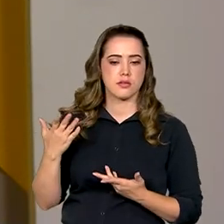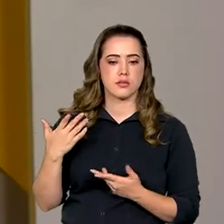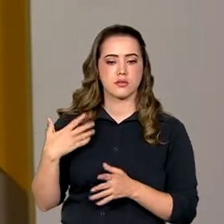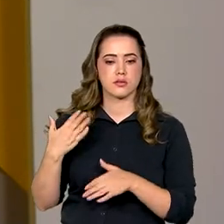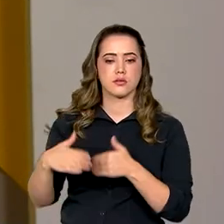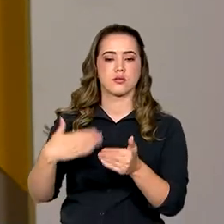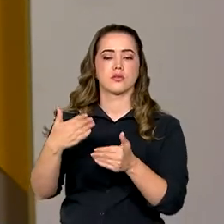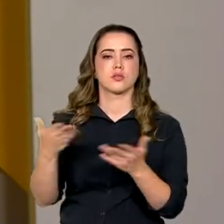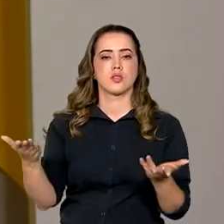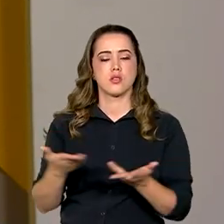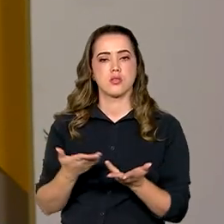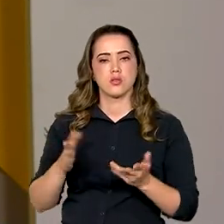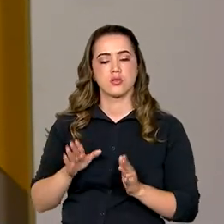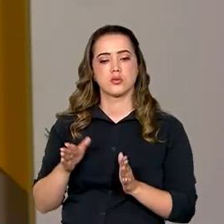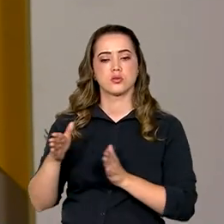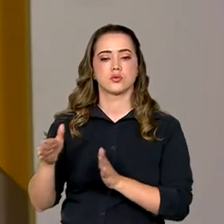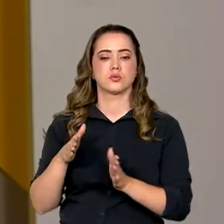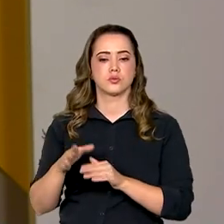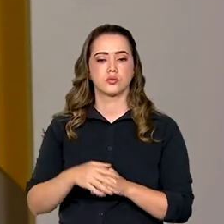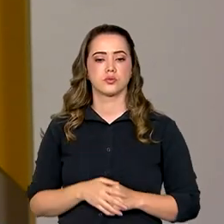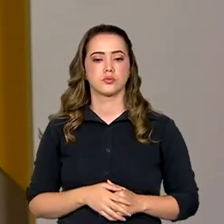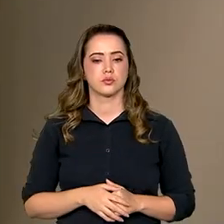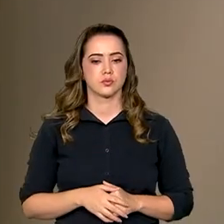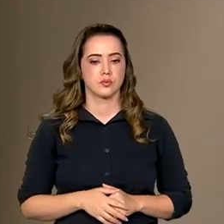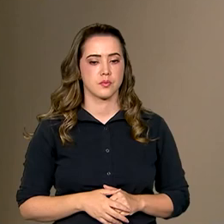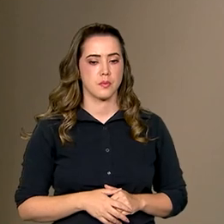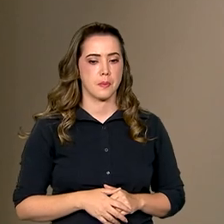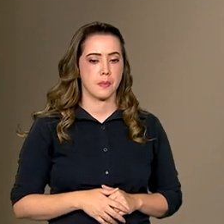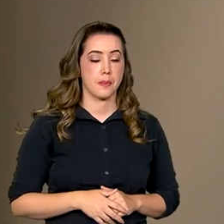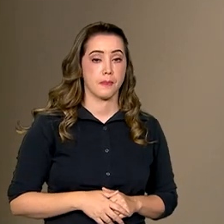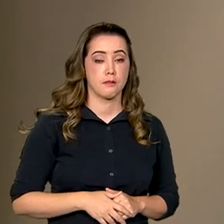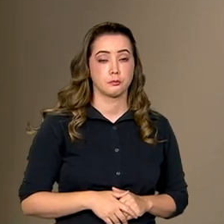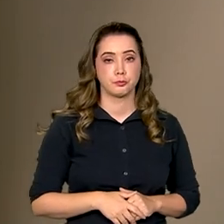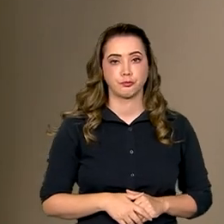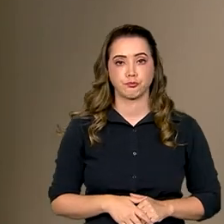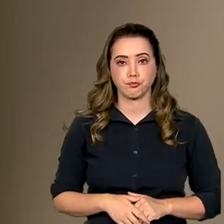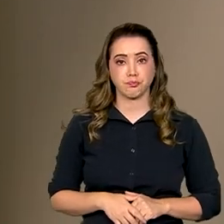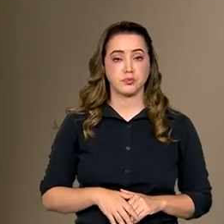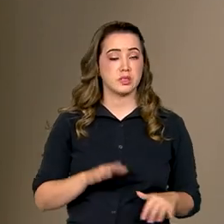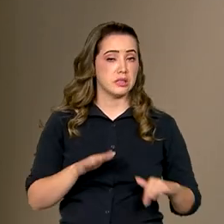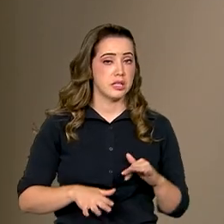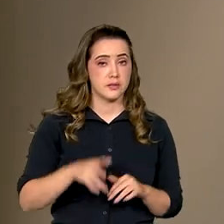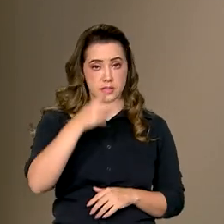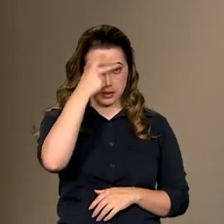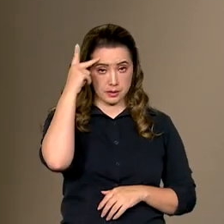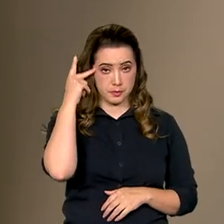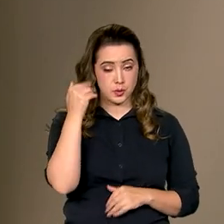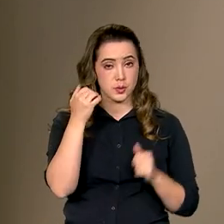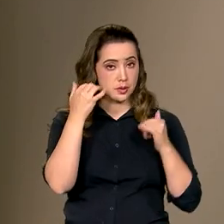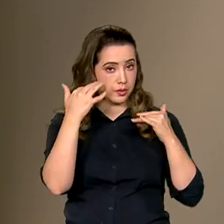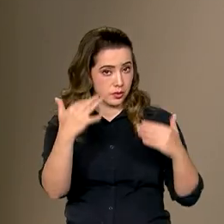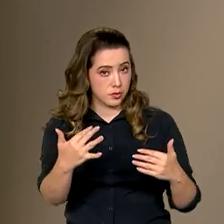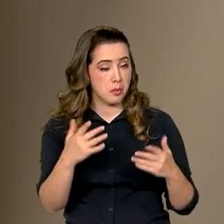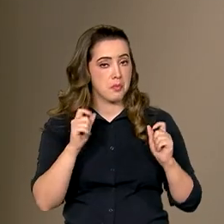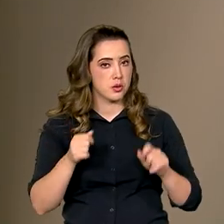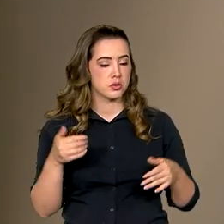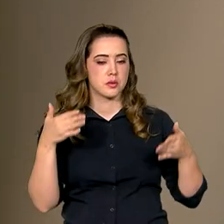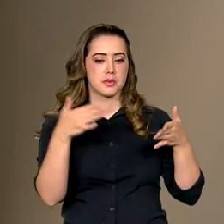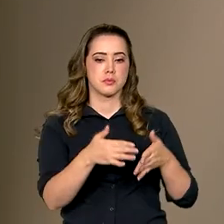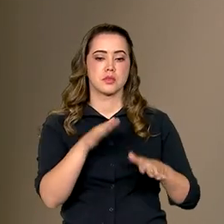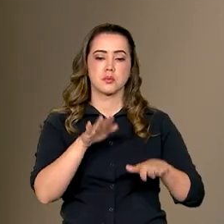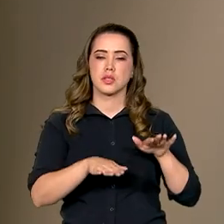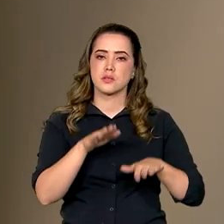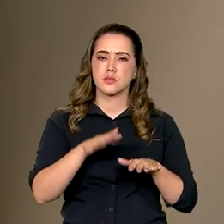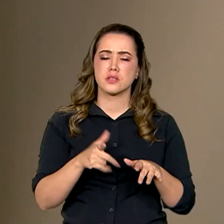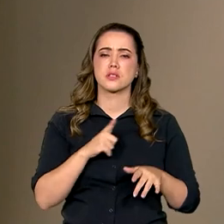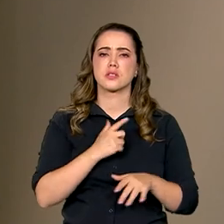processo no momento, né? Seria interessante para... Exatamente. Talvez as pessoas que estão nos acompanhando tenham participado que algumas